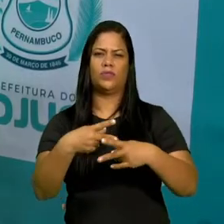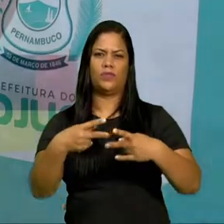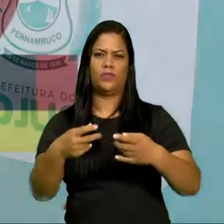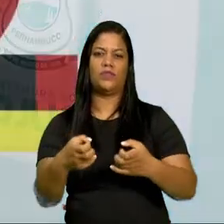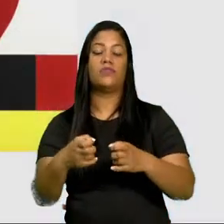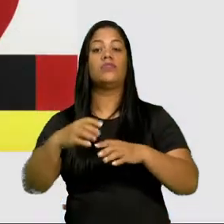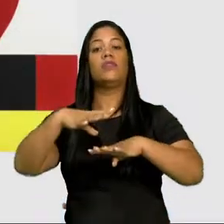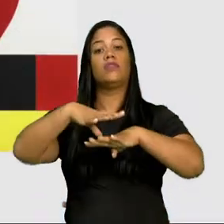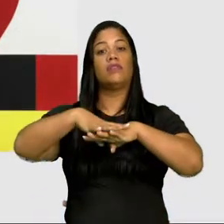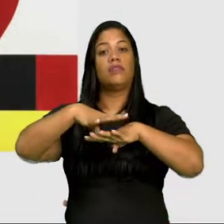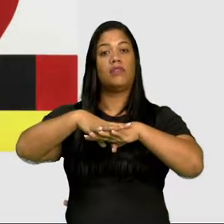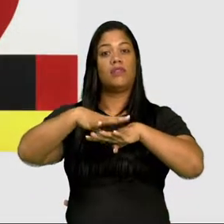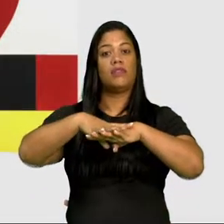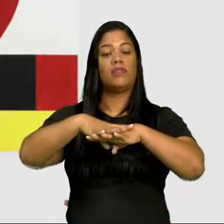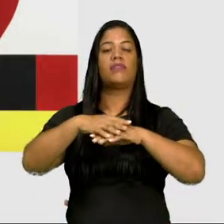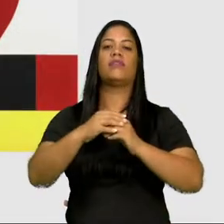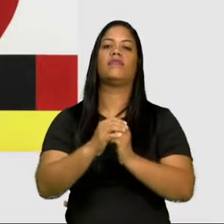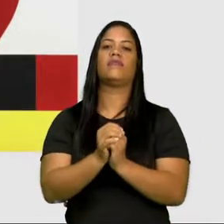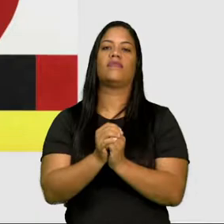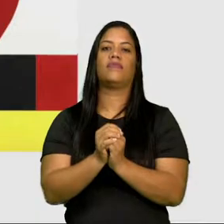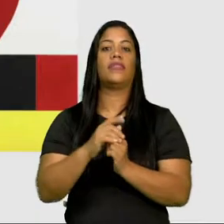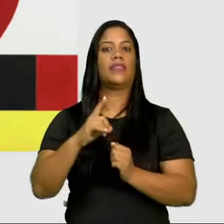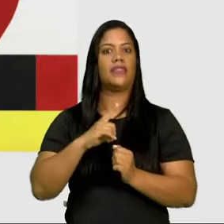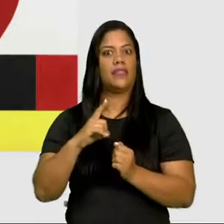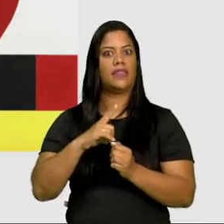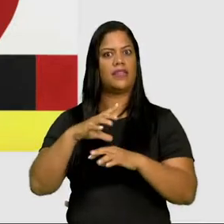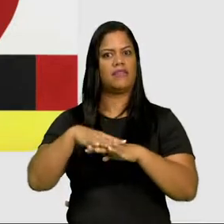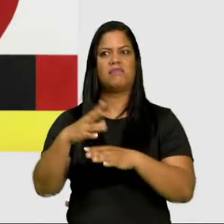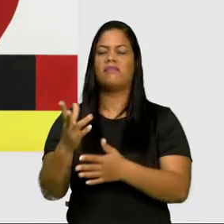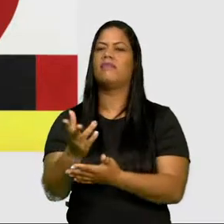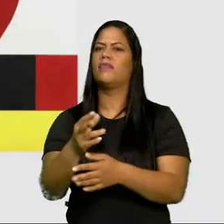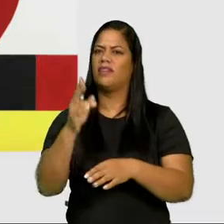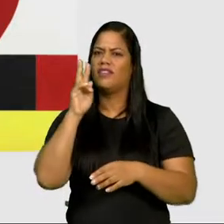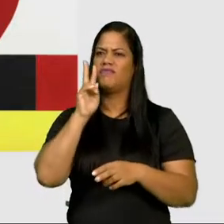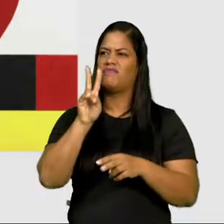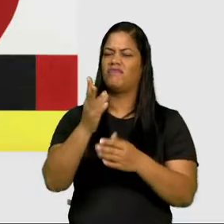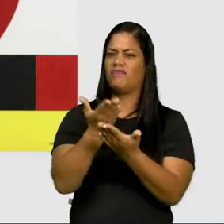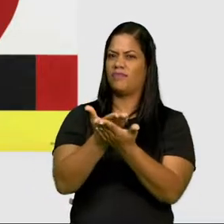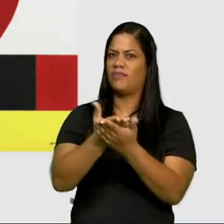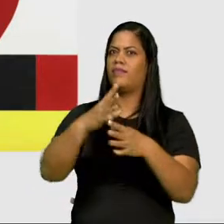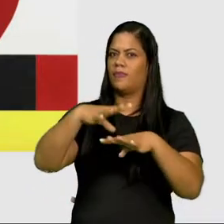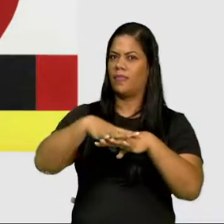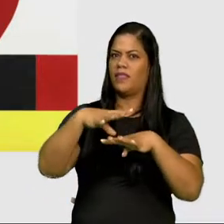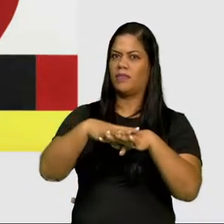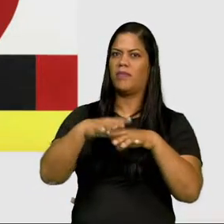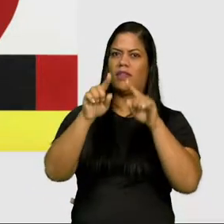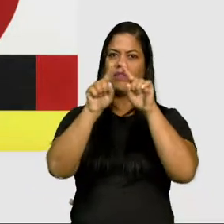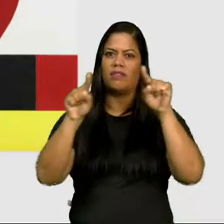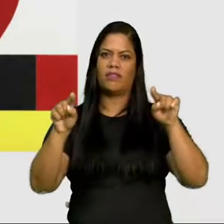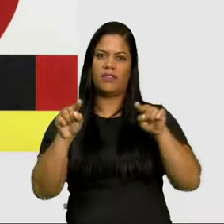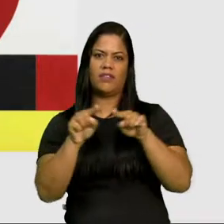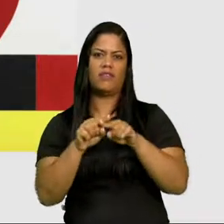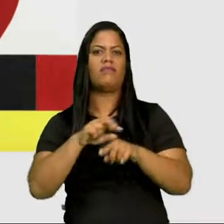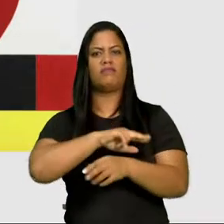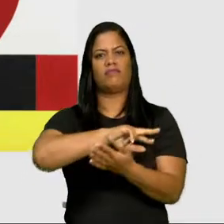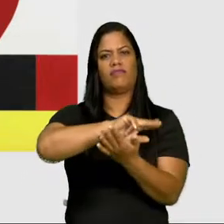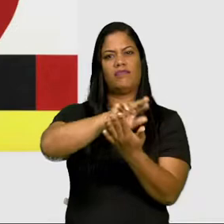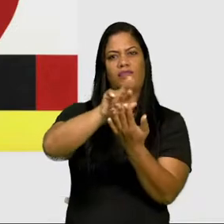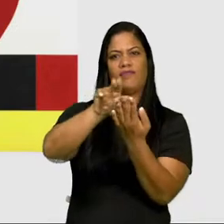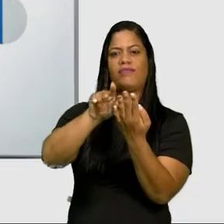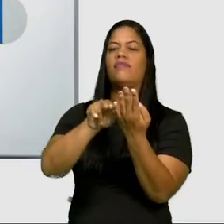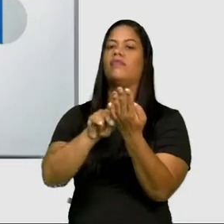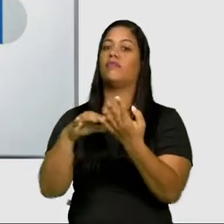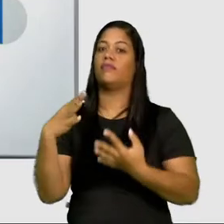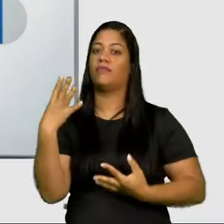geométrico. A gente vê aqui formas geométricas, né? Quadriculadas, triângulos, várias obras muito